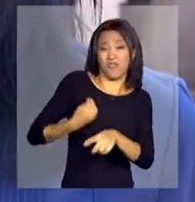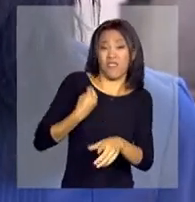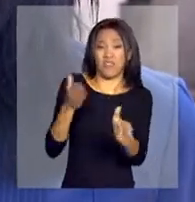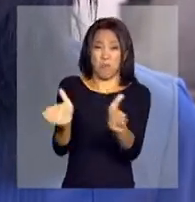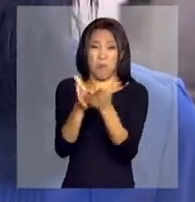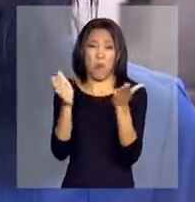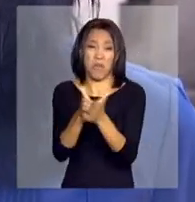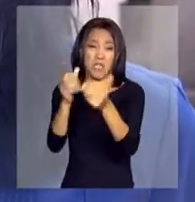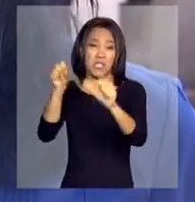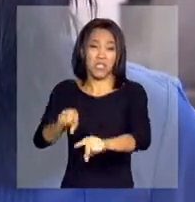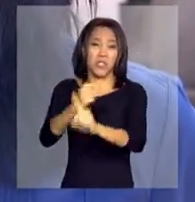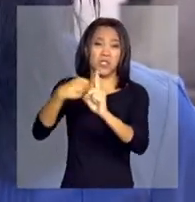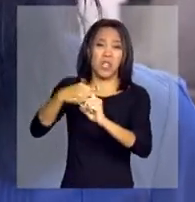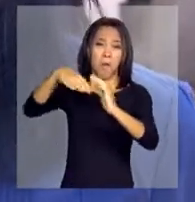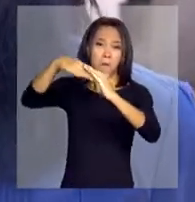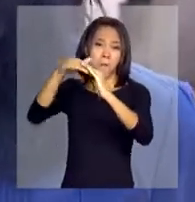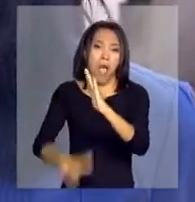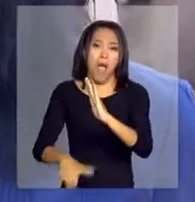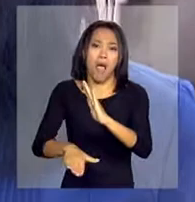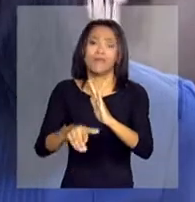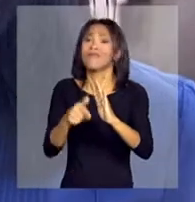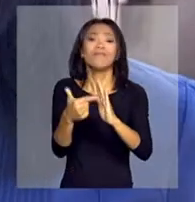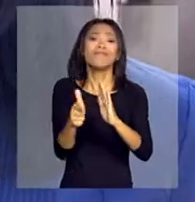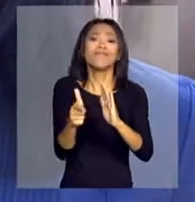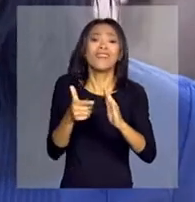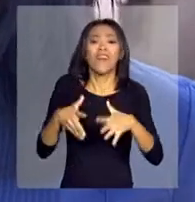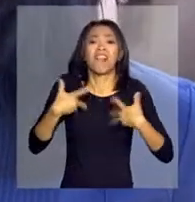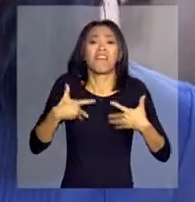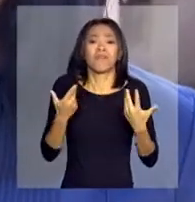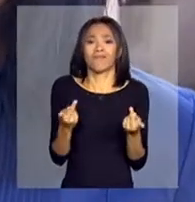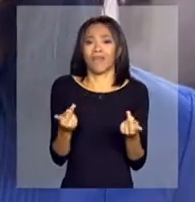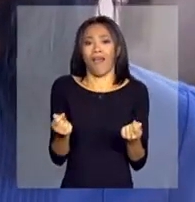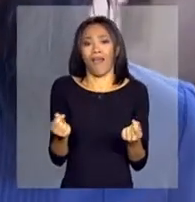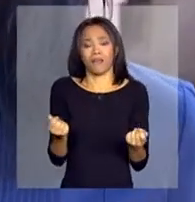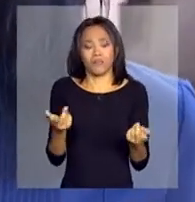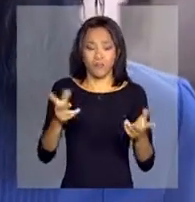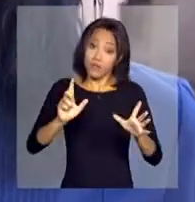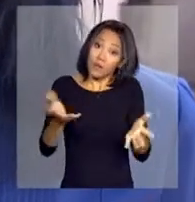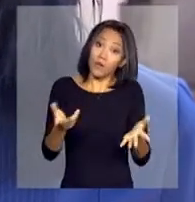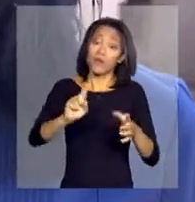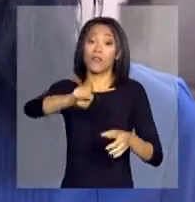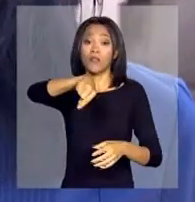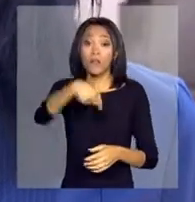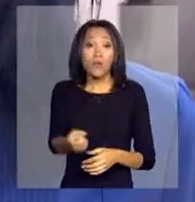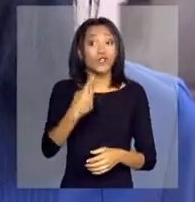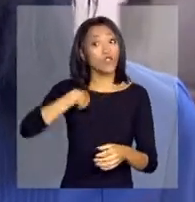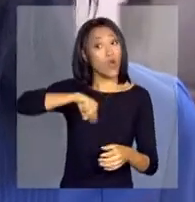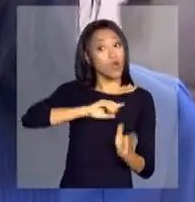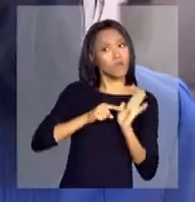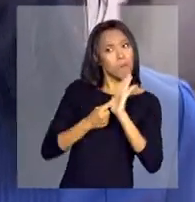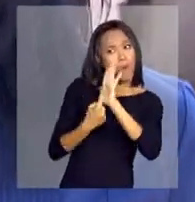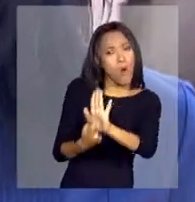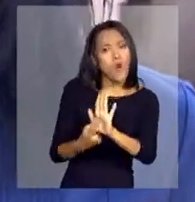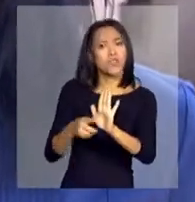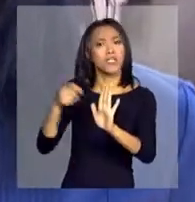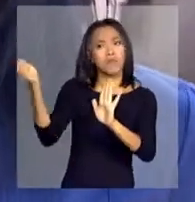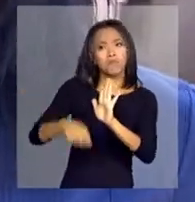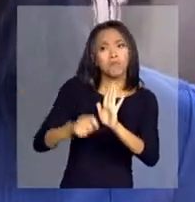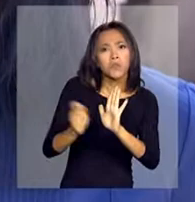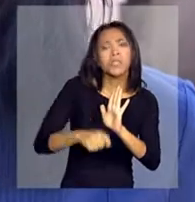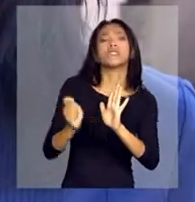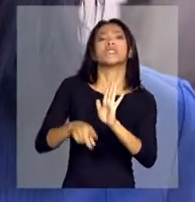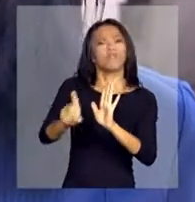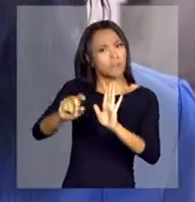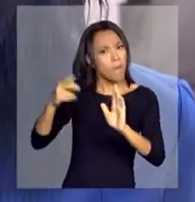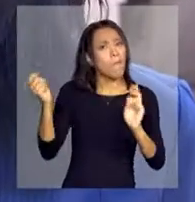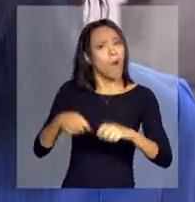vulnerabilidade social baixa, não tem ânimo para nada. E a partir do momento que a gente mostra essa realidade para eles, que eles